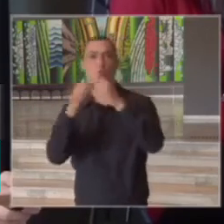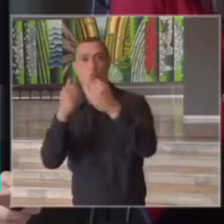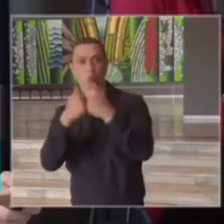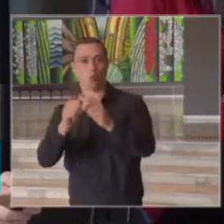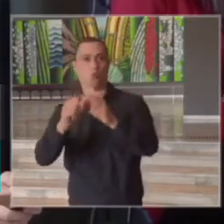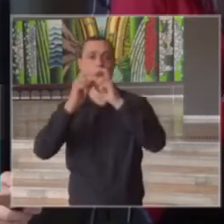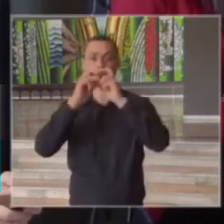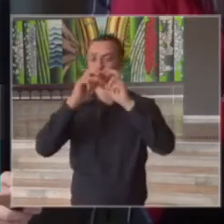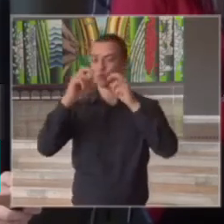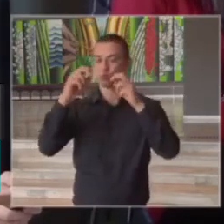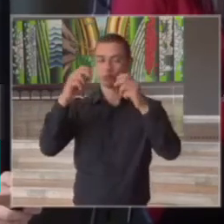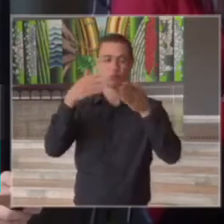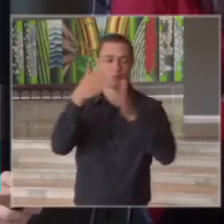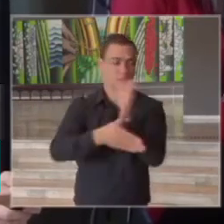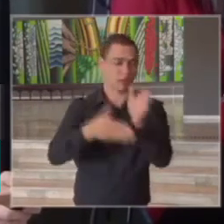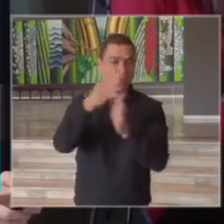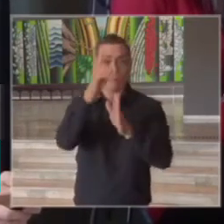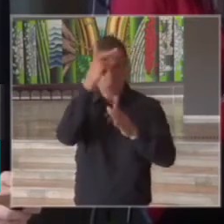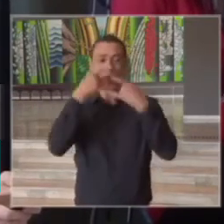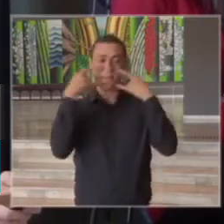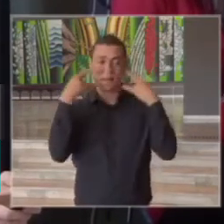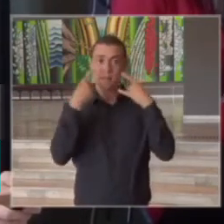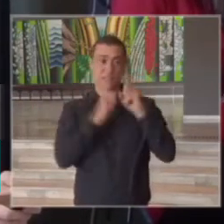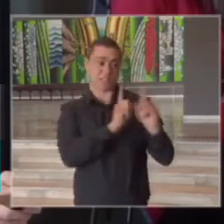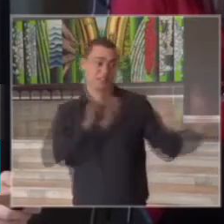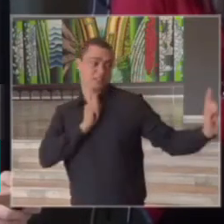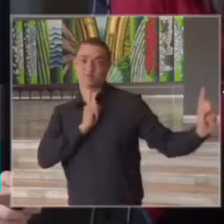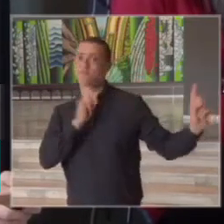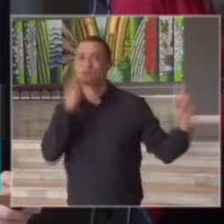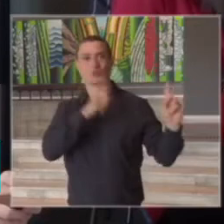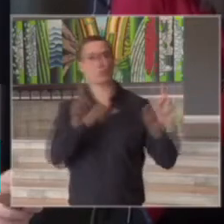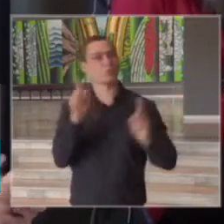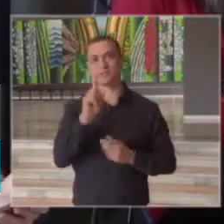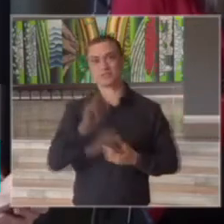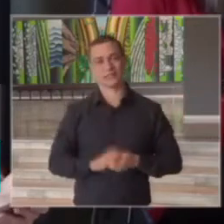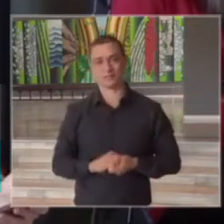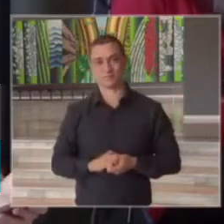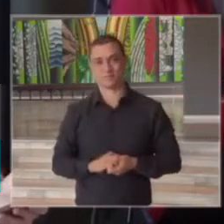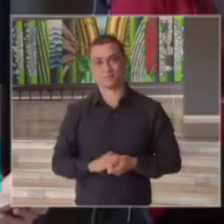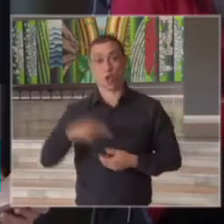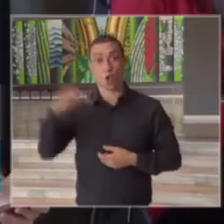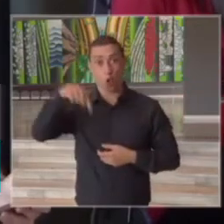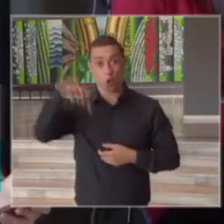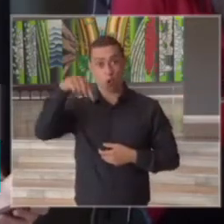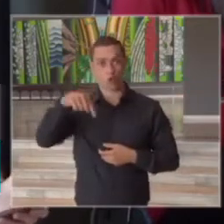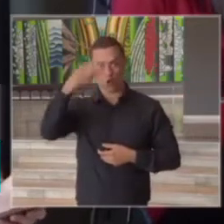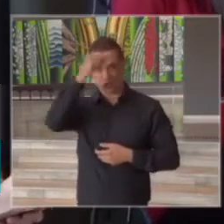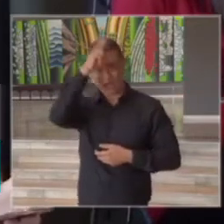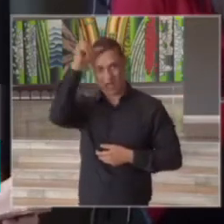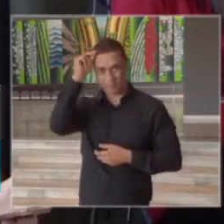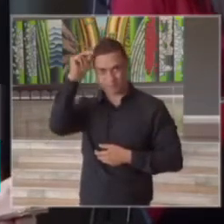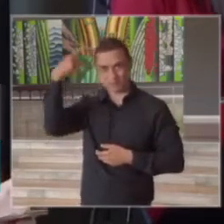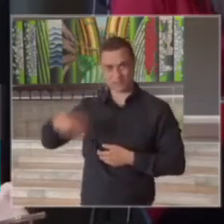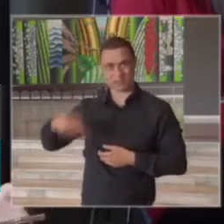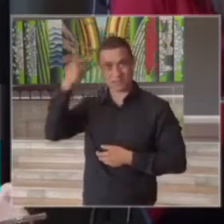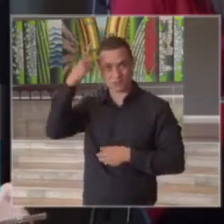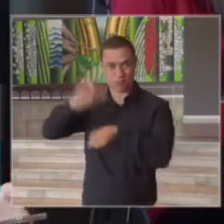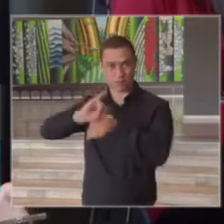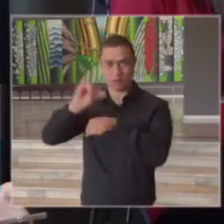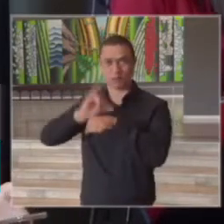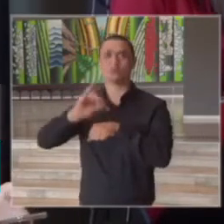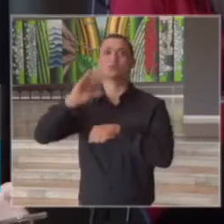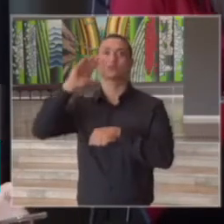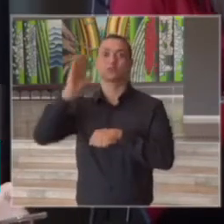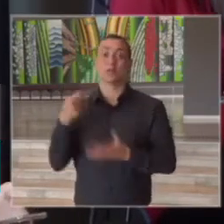máscara não conseguem manter um metro e meio de distanciamento hoje a prefeitura aqui da capital se viu na